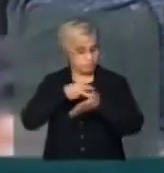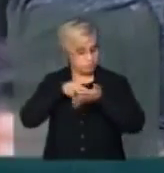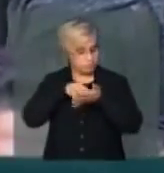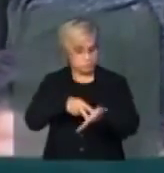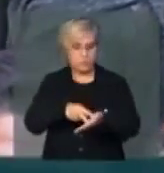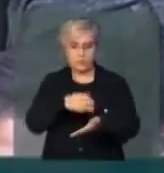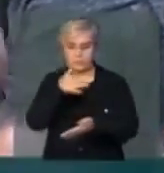que não se reproduzam.